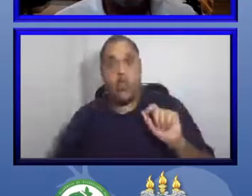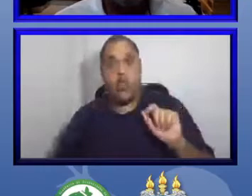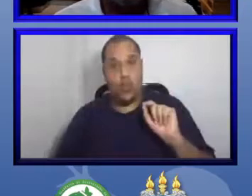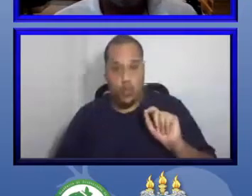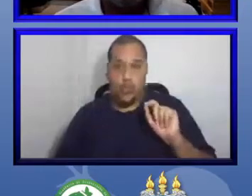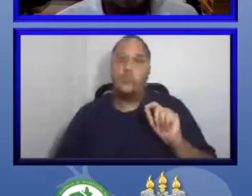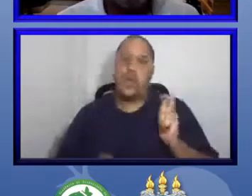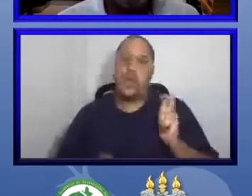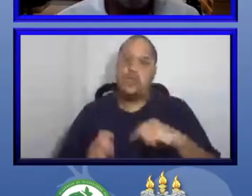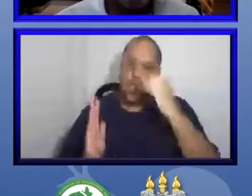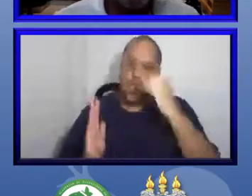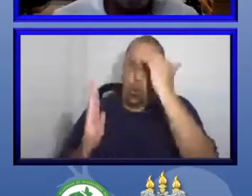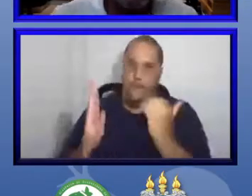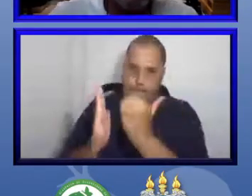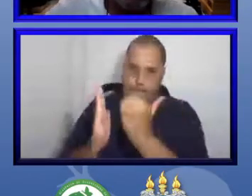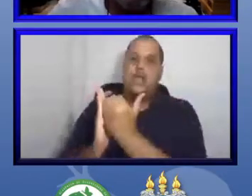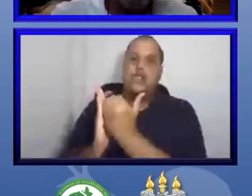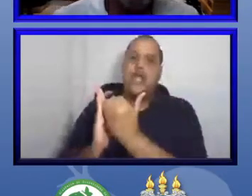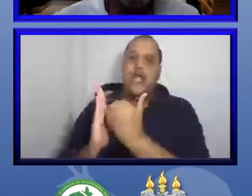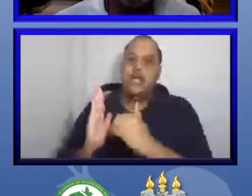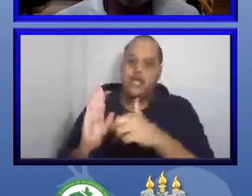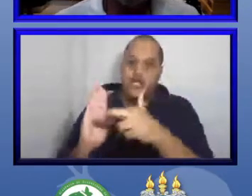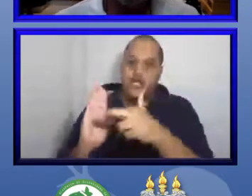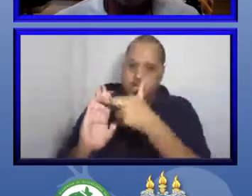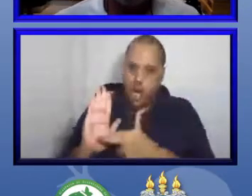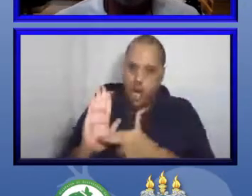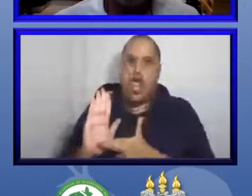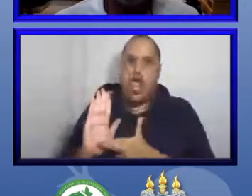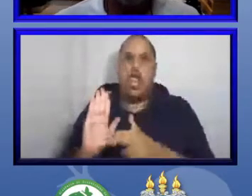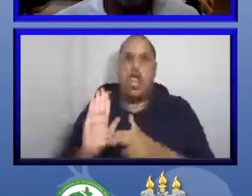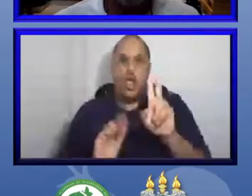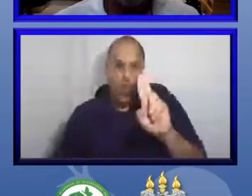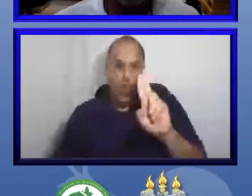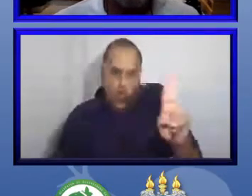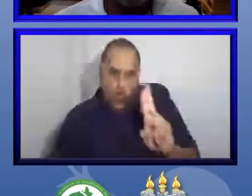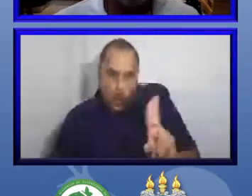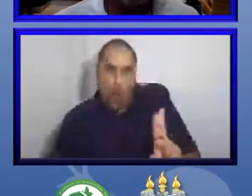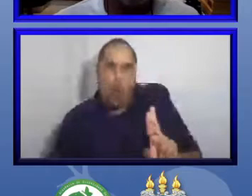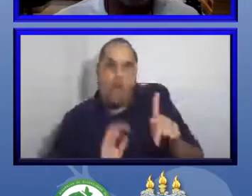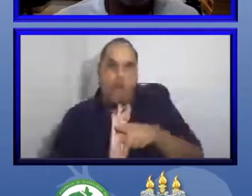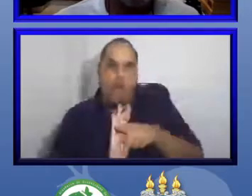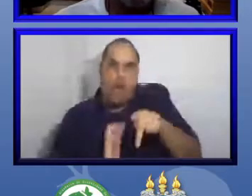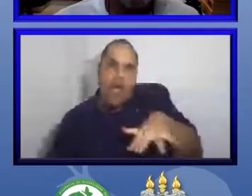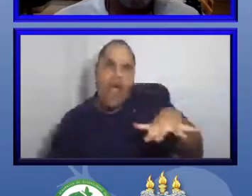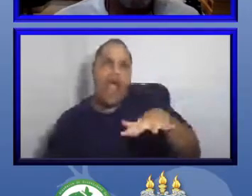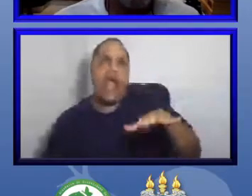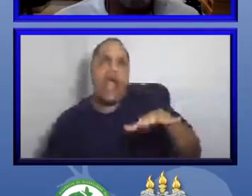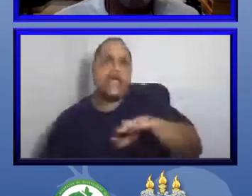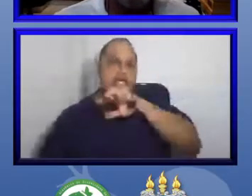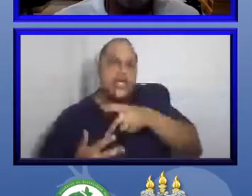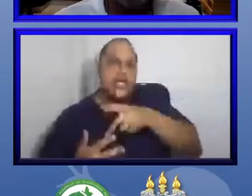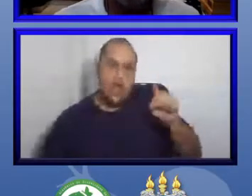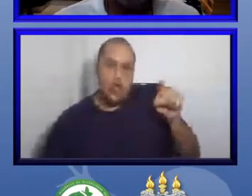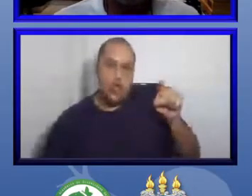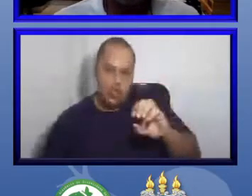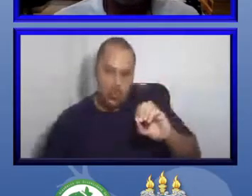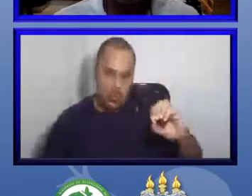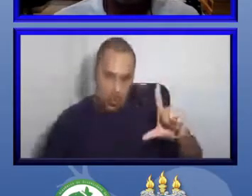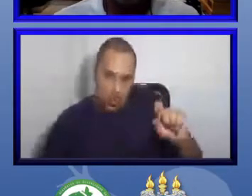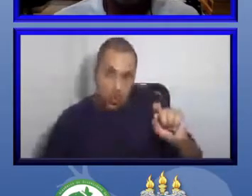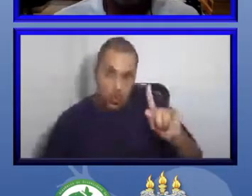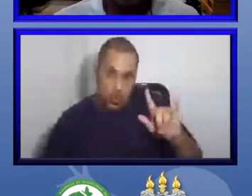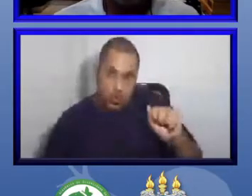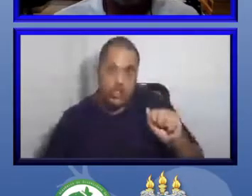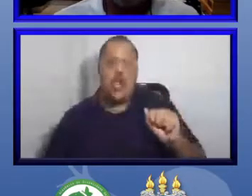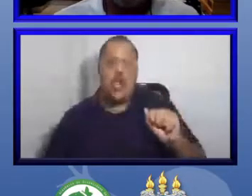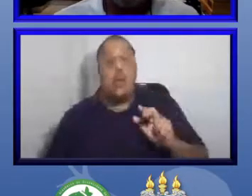Zoológica, no sentido de que todos os dados obtidos, eles